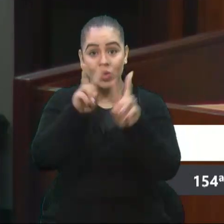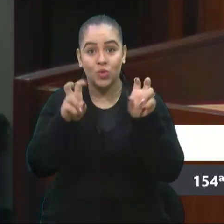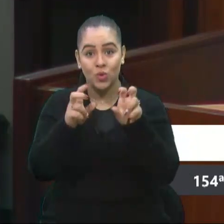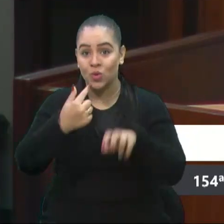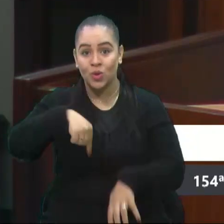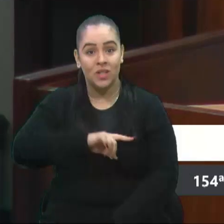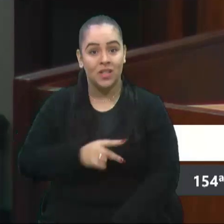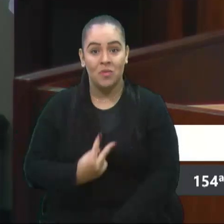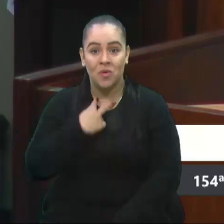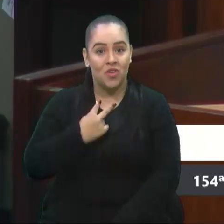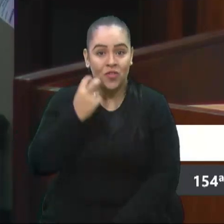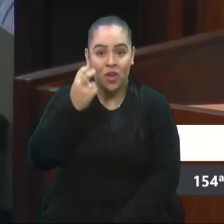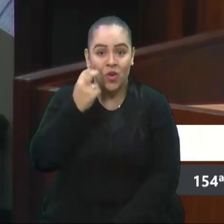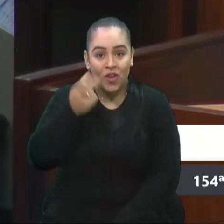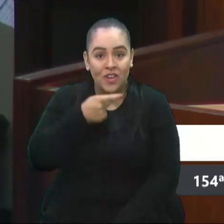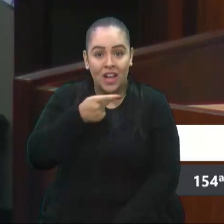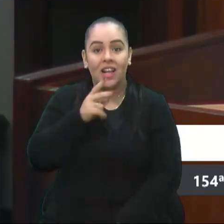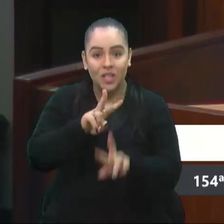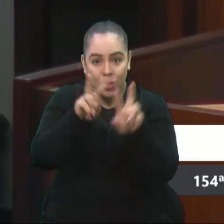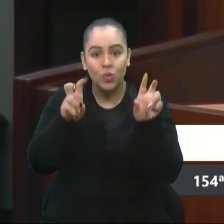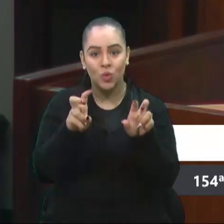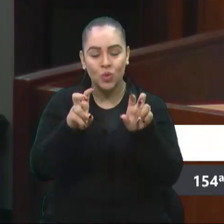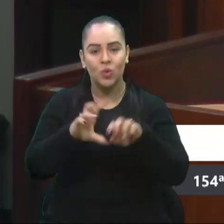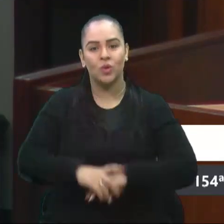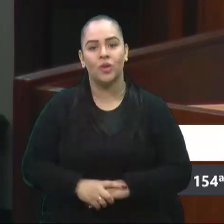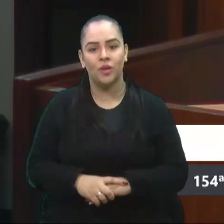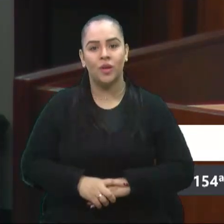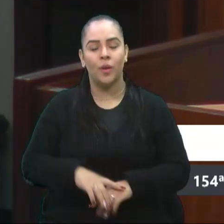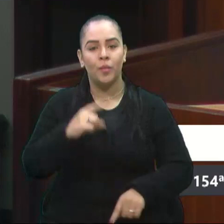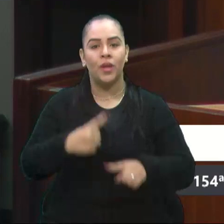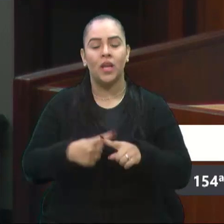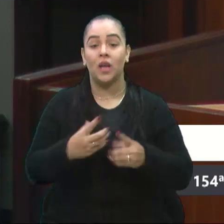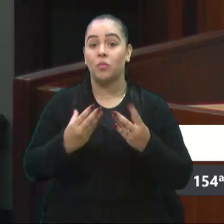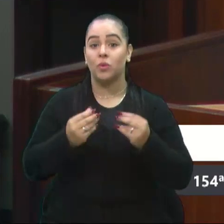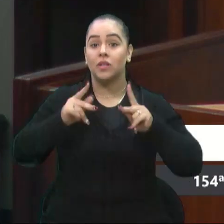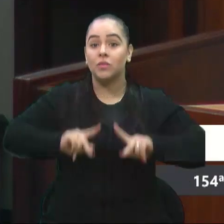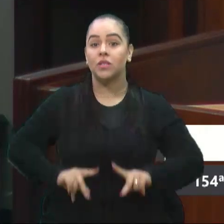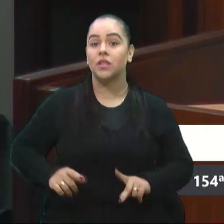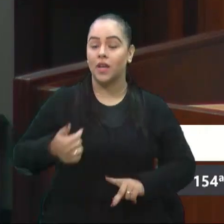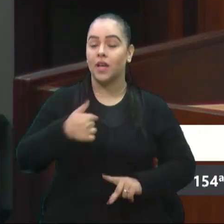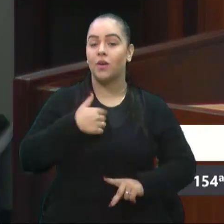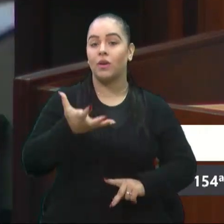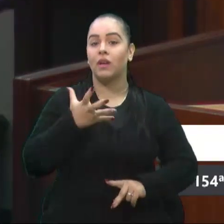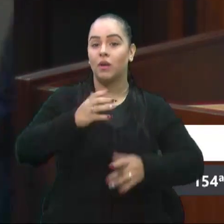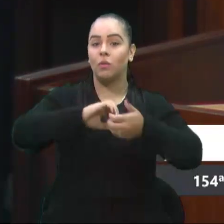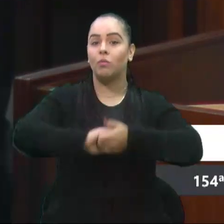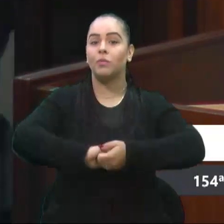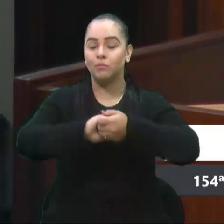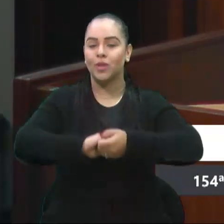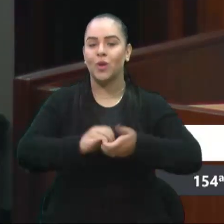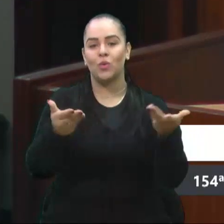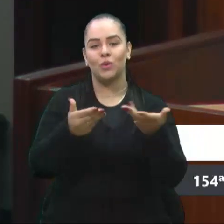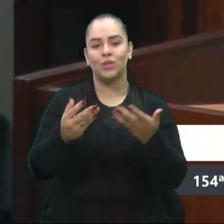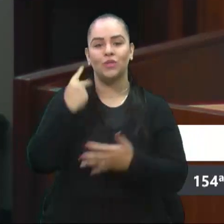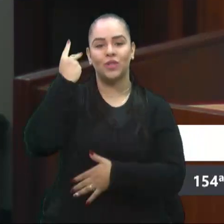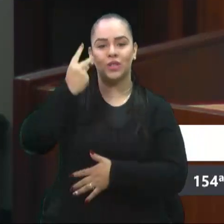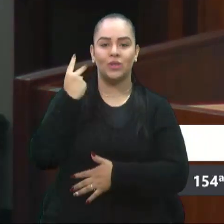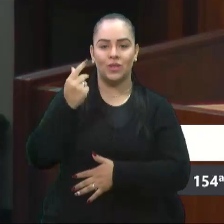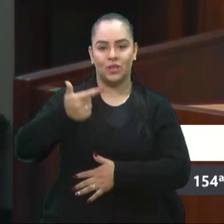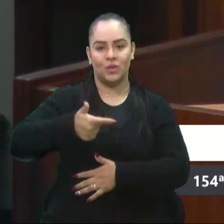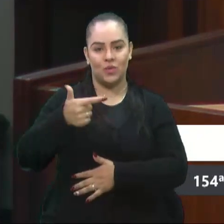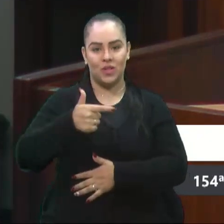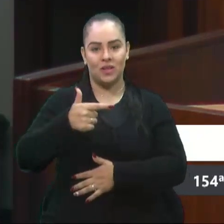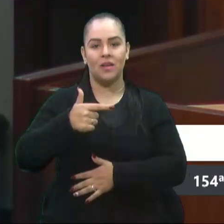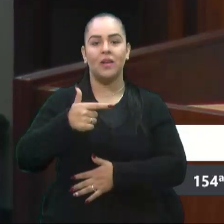tem que ter vergonha de falar desse assunto. Porque muitas pessoas... E aqui eu quero saudar a nossa vereadora, hoje vice-prefeita Paula